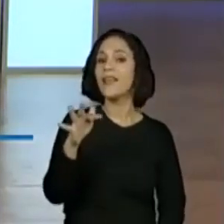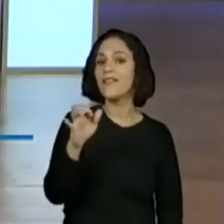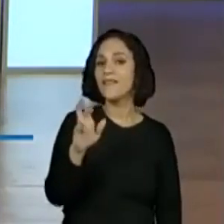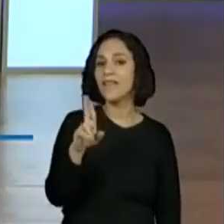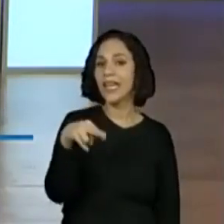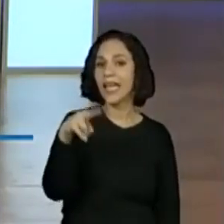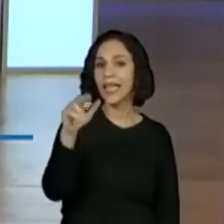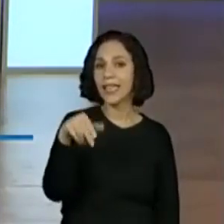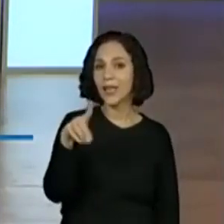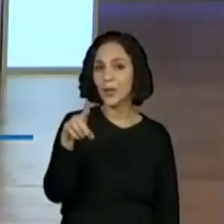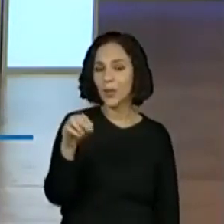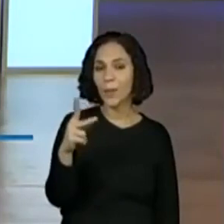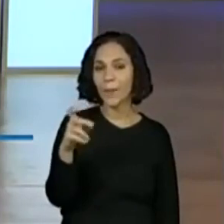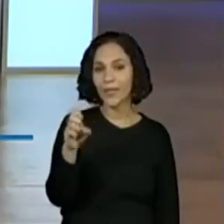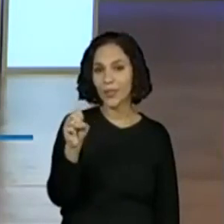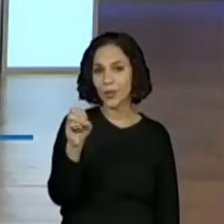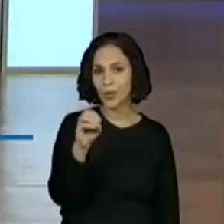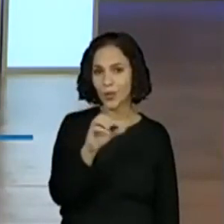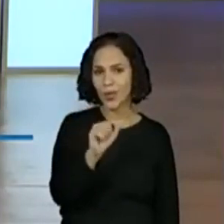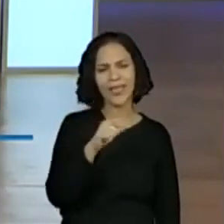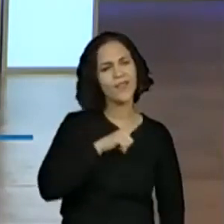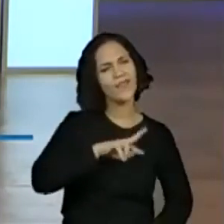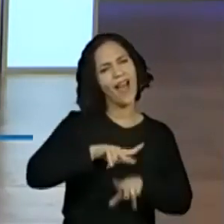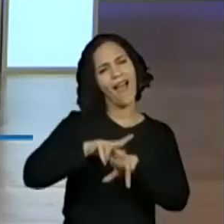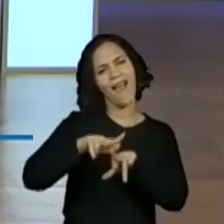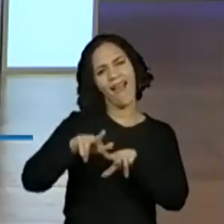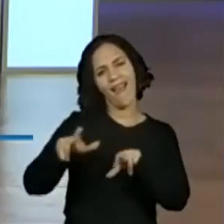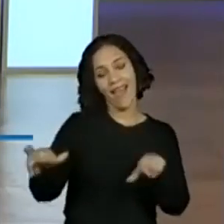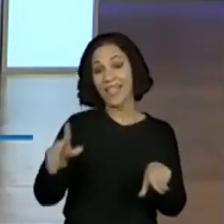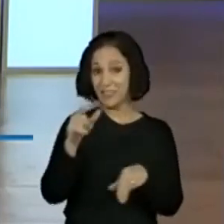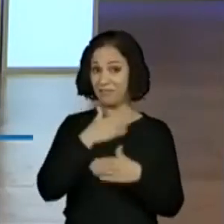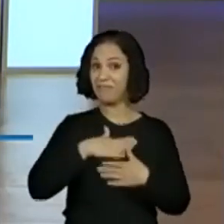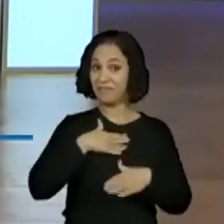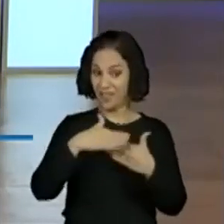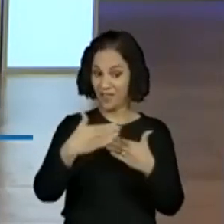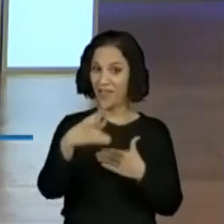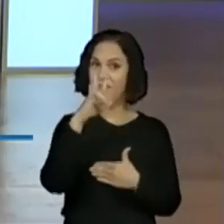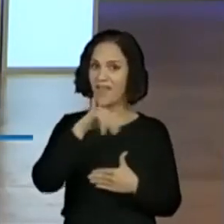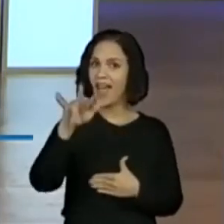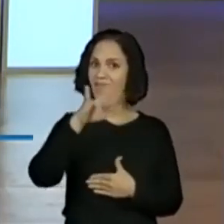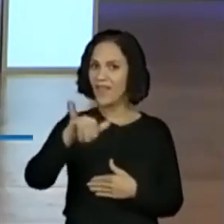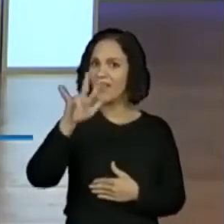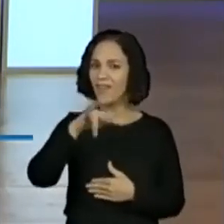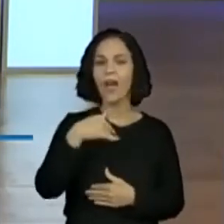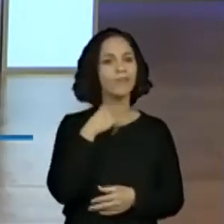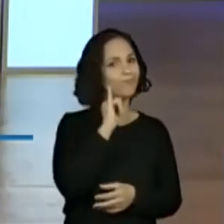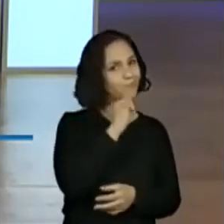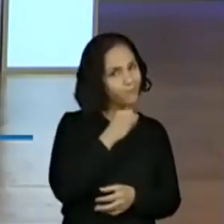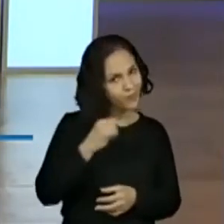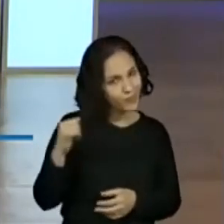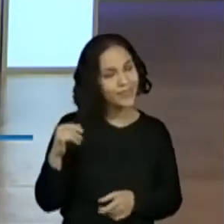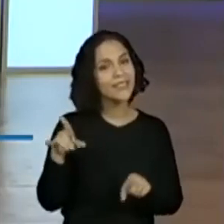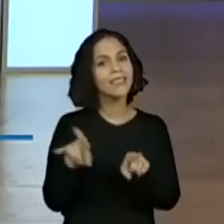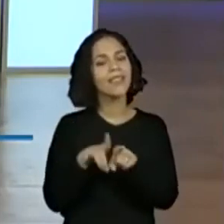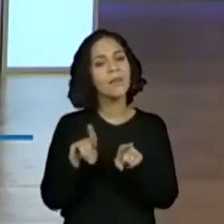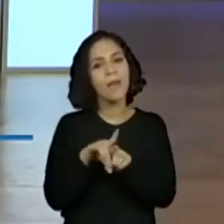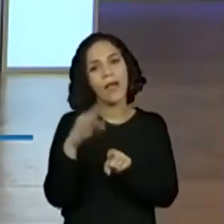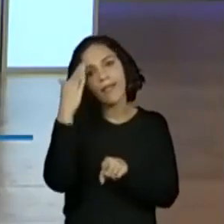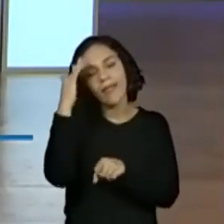deles expostos aqui, para vocês lerem, para nós ouvirmos e também para